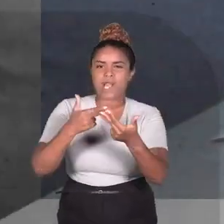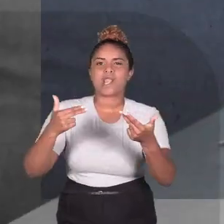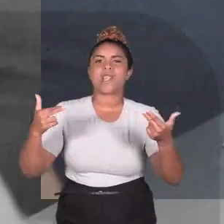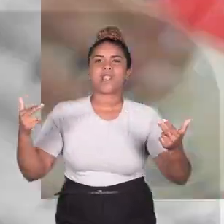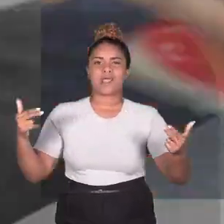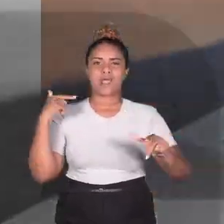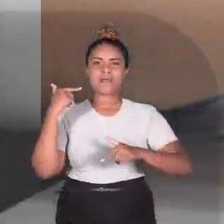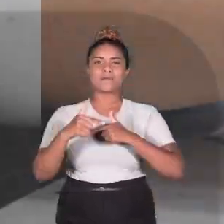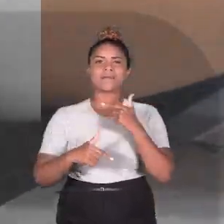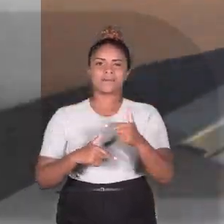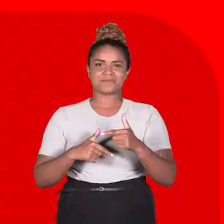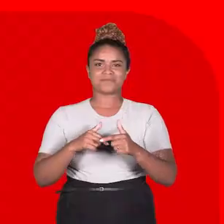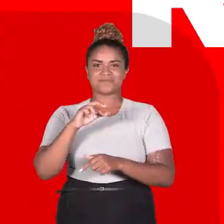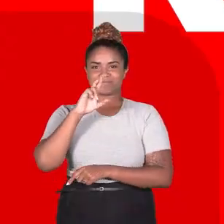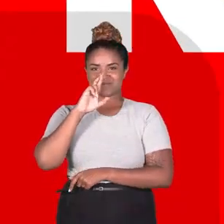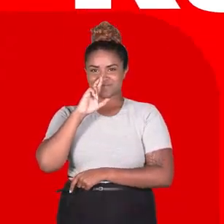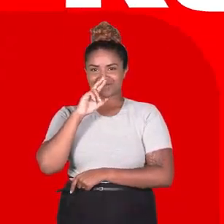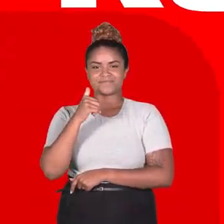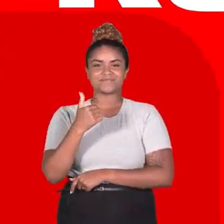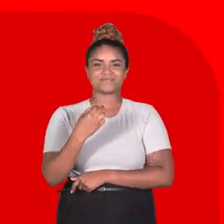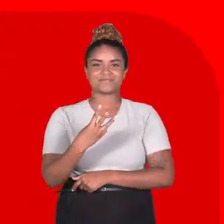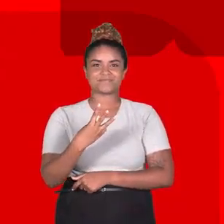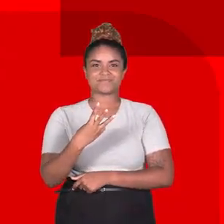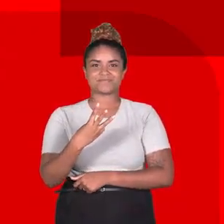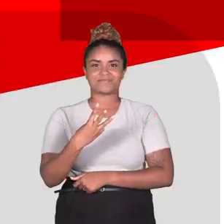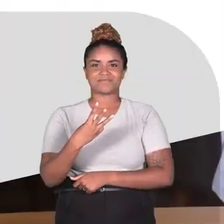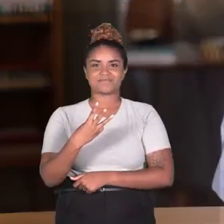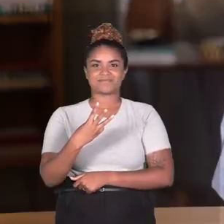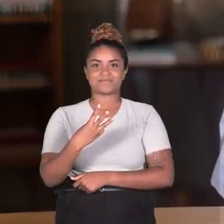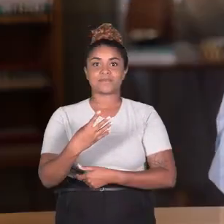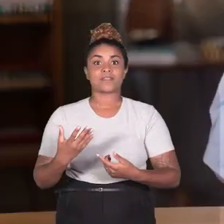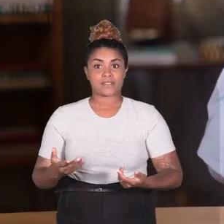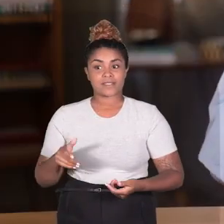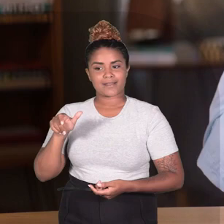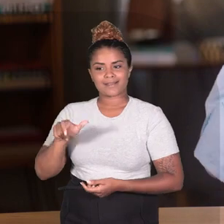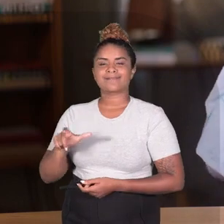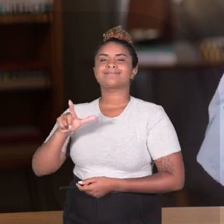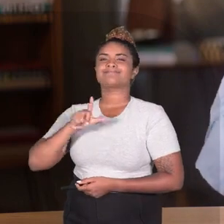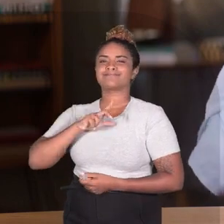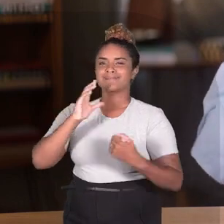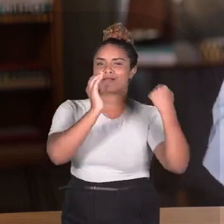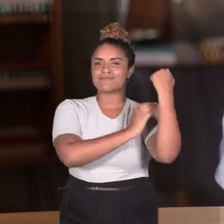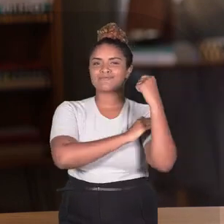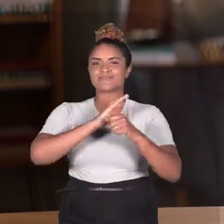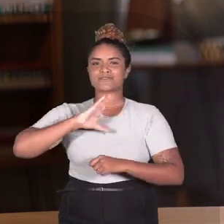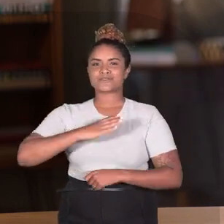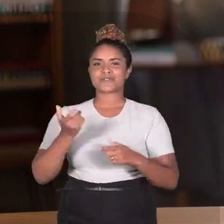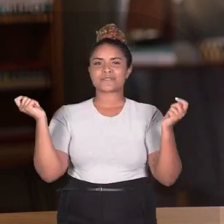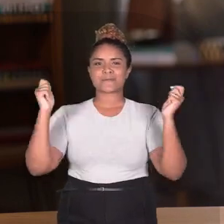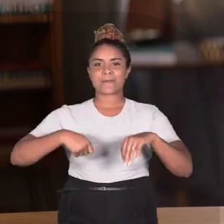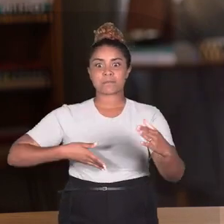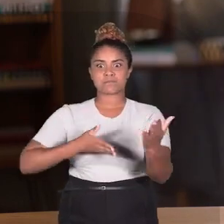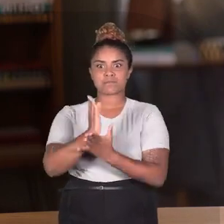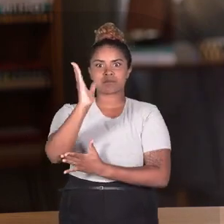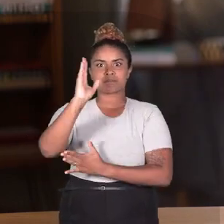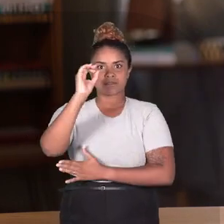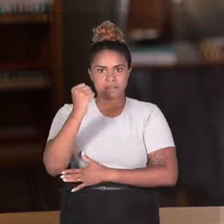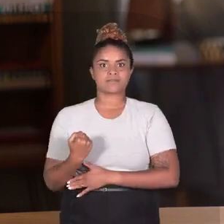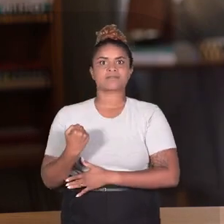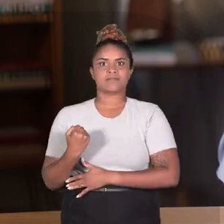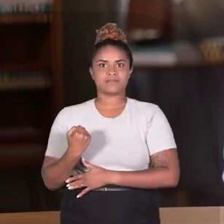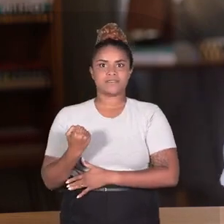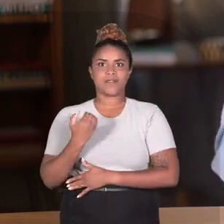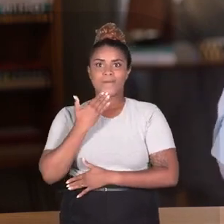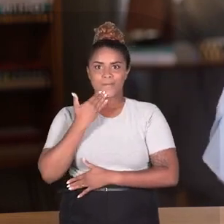e mais empregos no campo. Rogério tem a força e a coragem para botar Sergipe pra